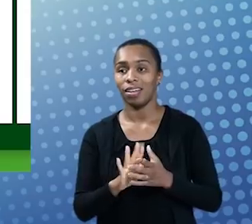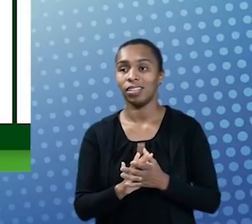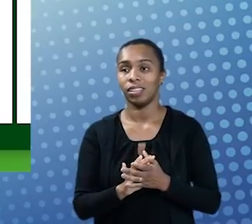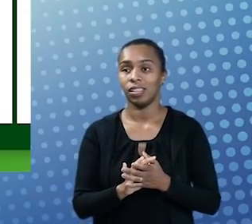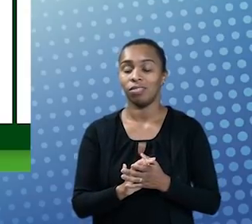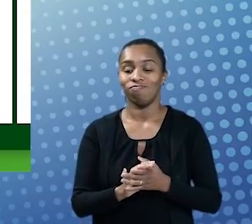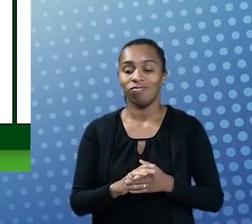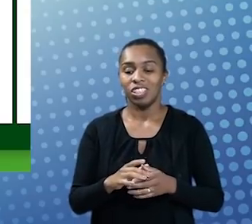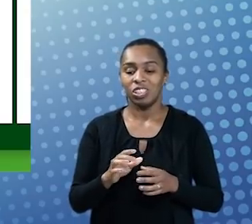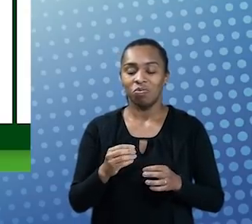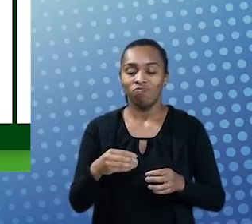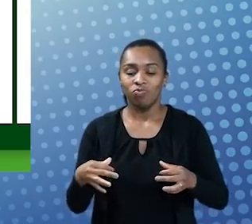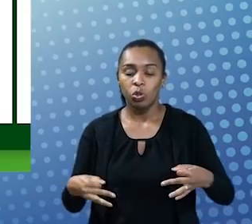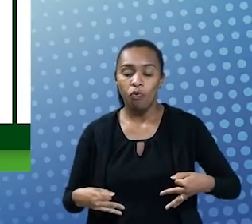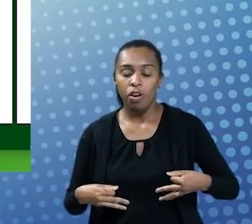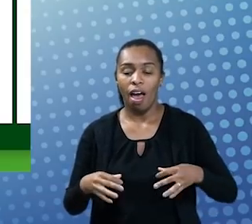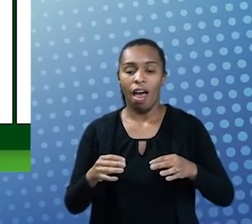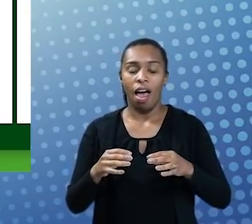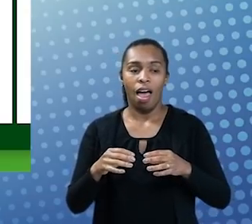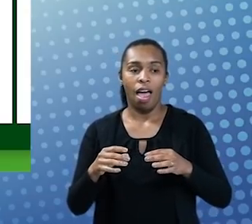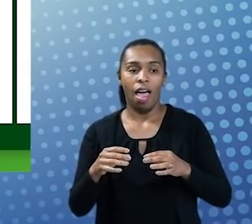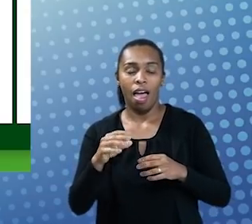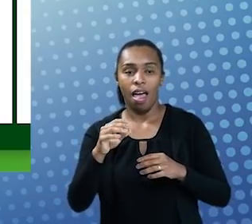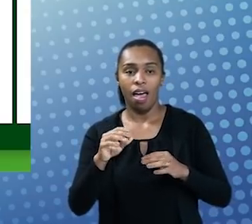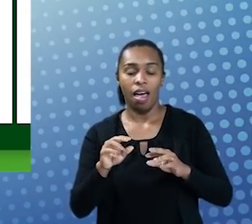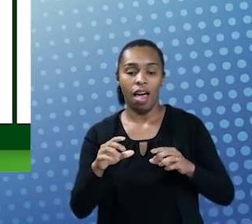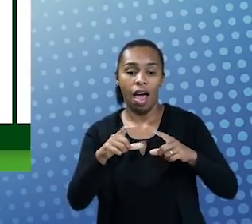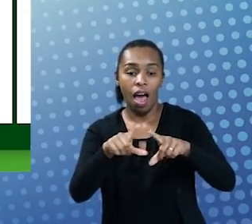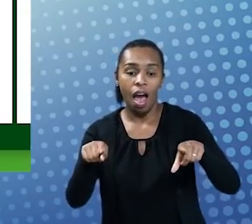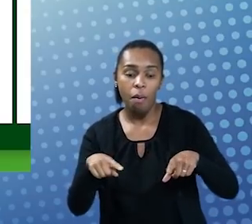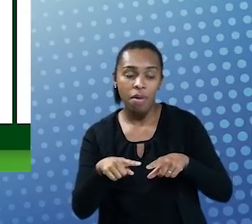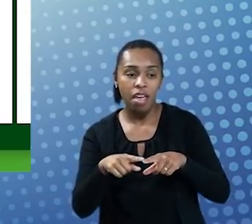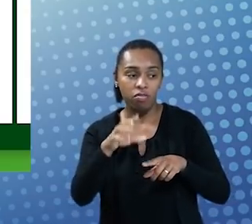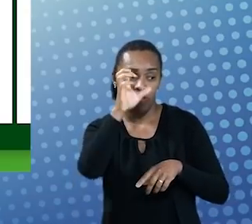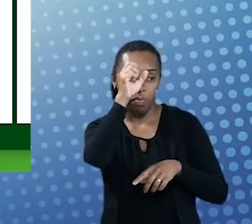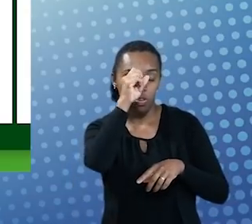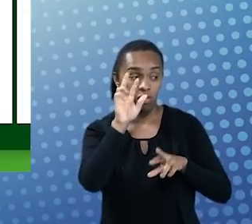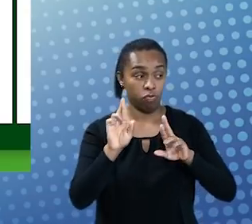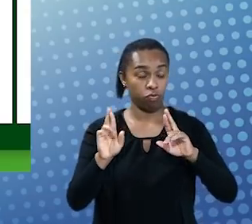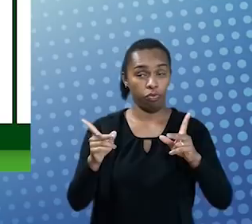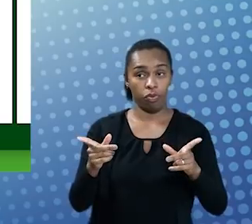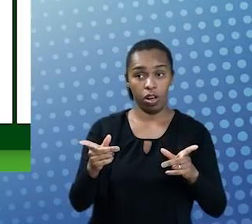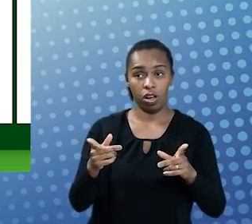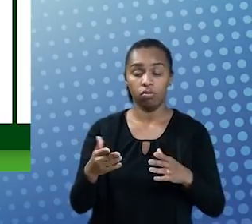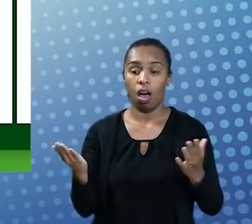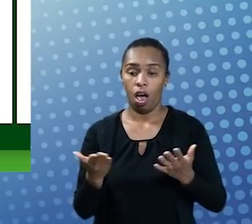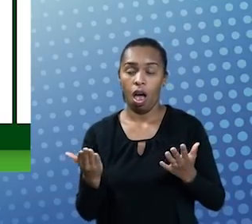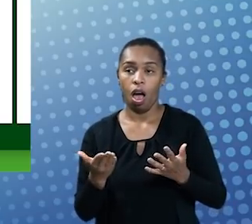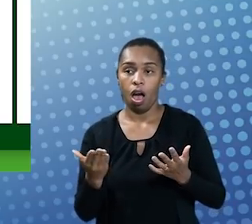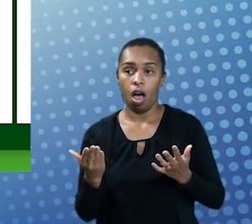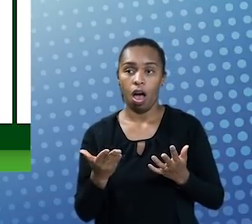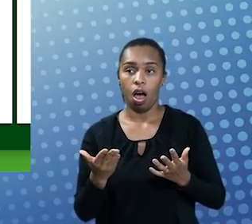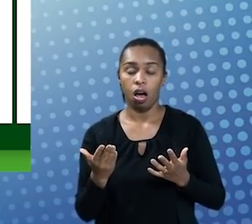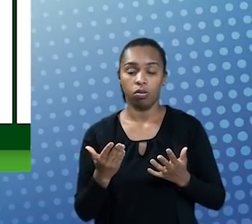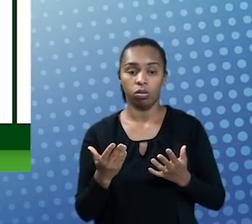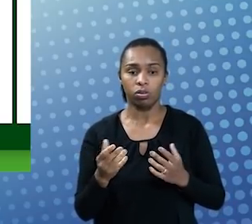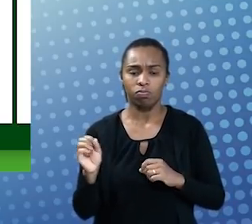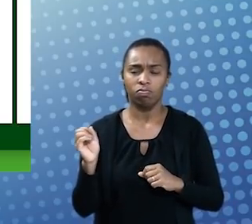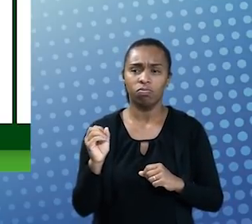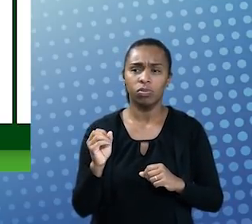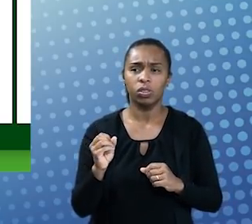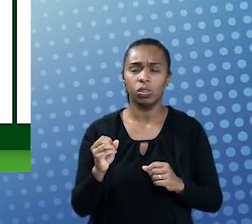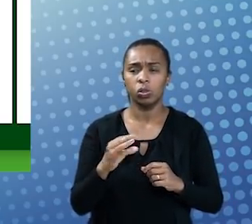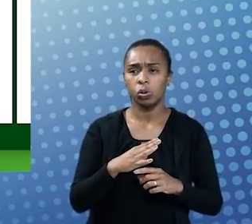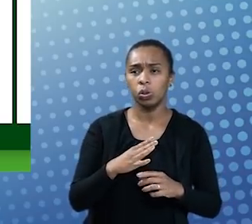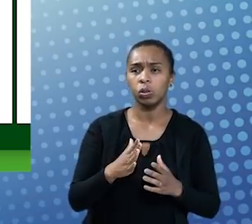de ambientes virtuais de aprendizagem, como o Moodle, agora, na nossa recente investigação,